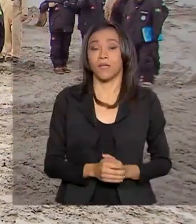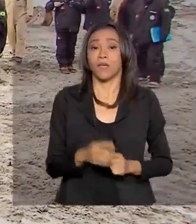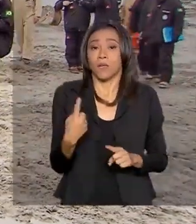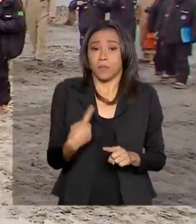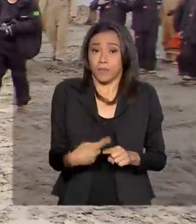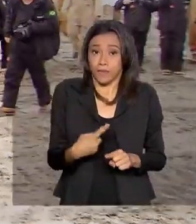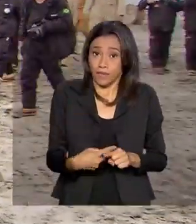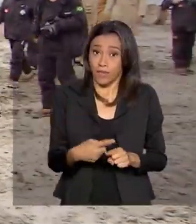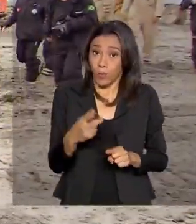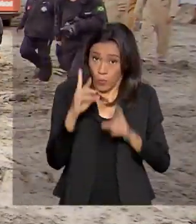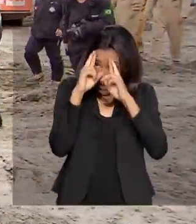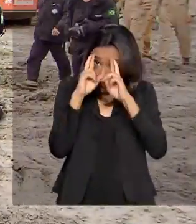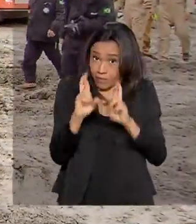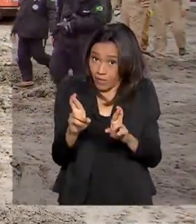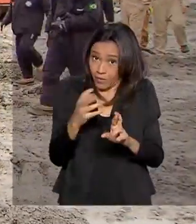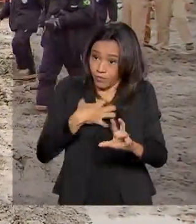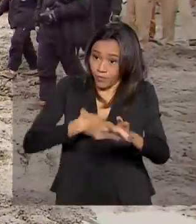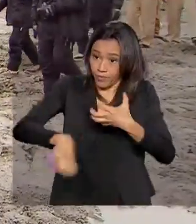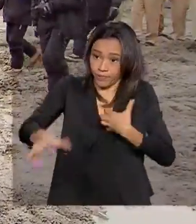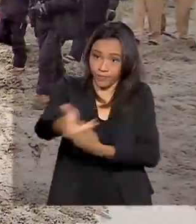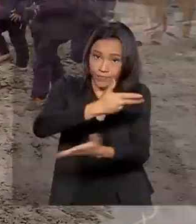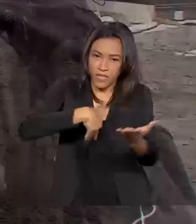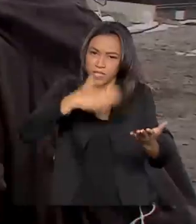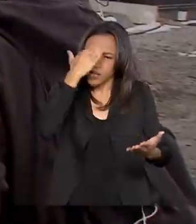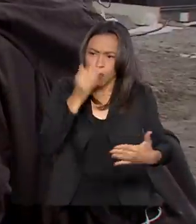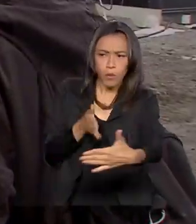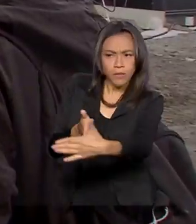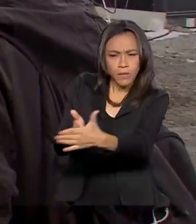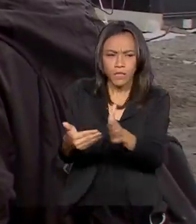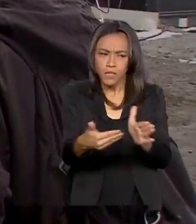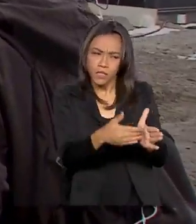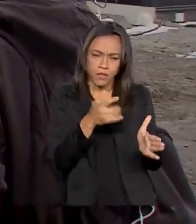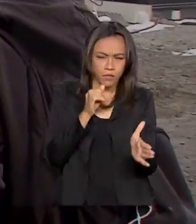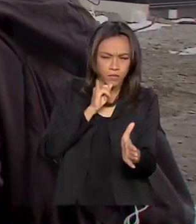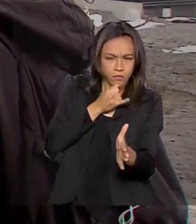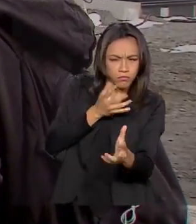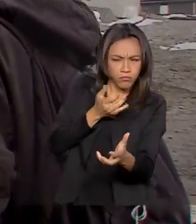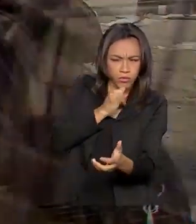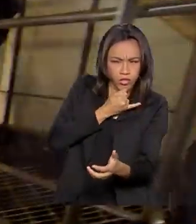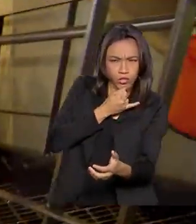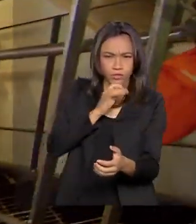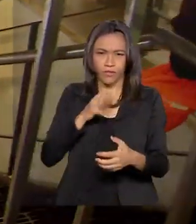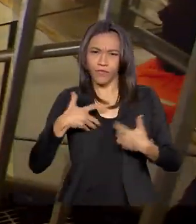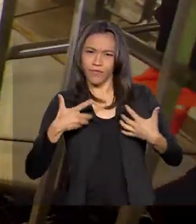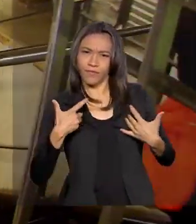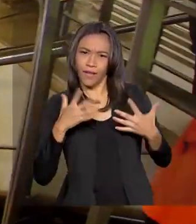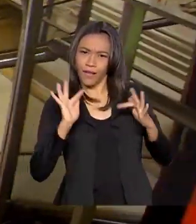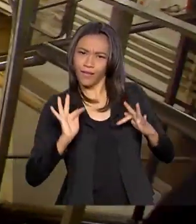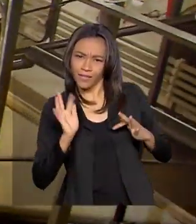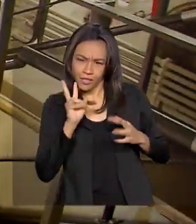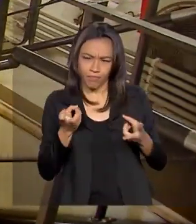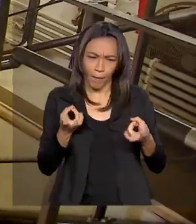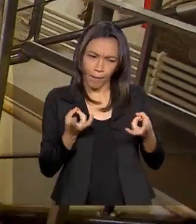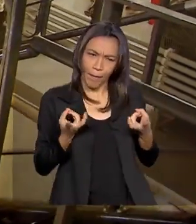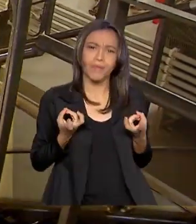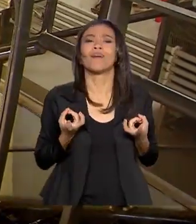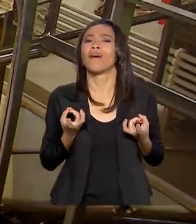através do respeito mútuo a gente sabe quais são os limites, a gente sabe como alguém está triste, quando alguém está feliz e nós podermos